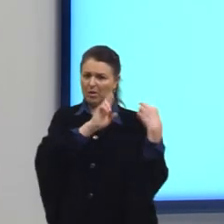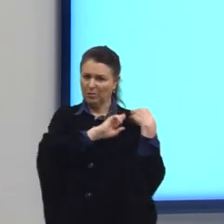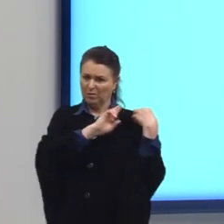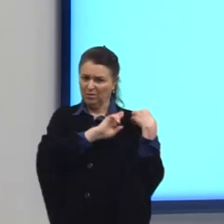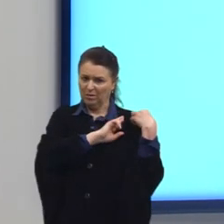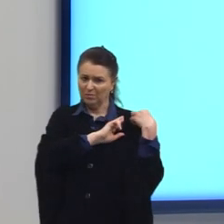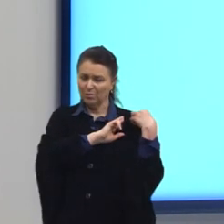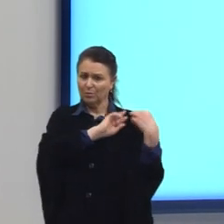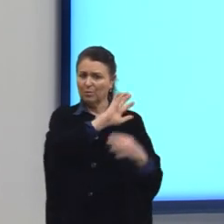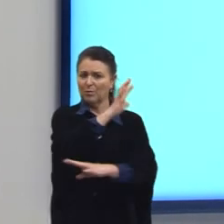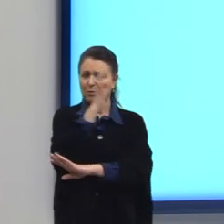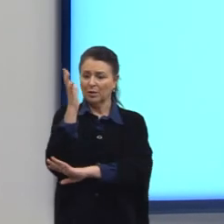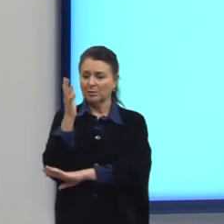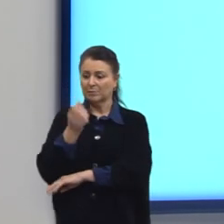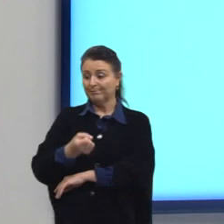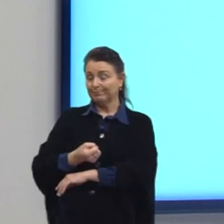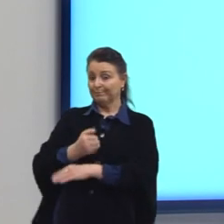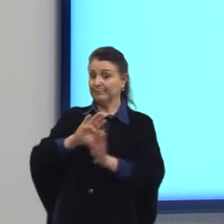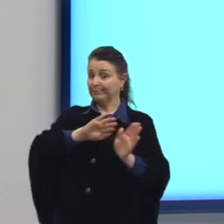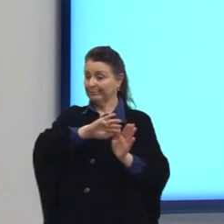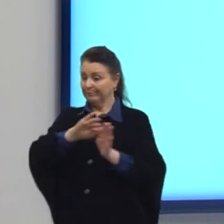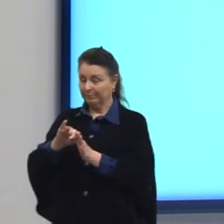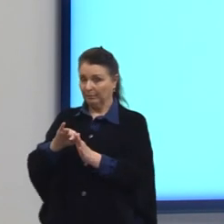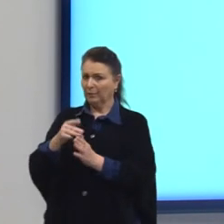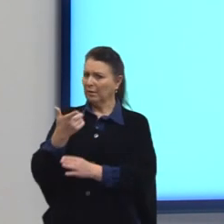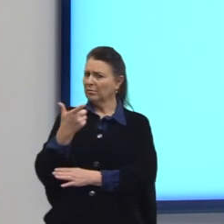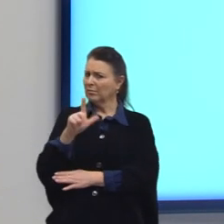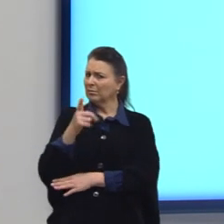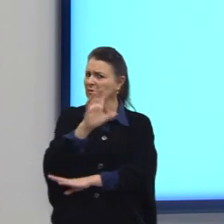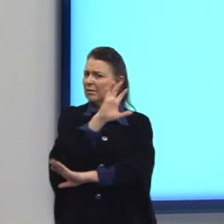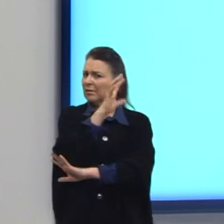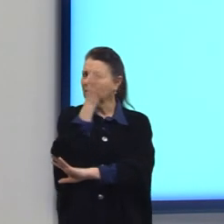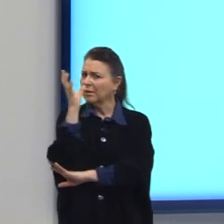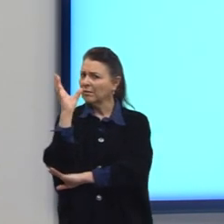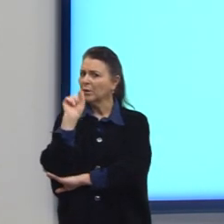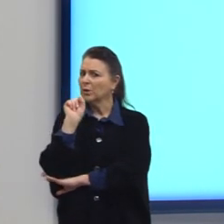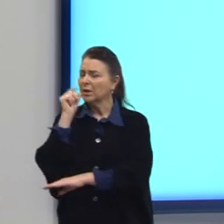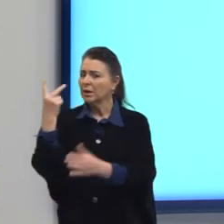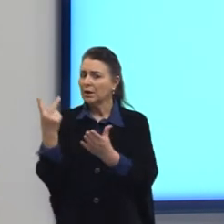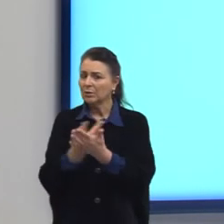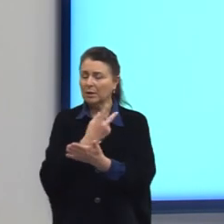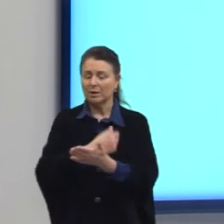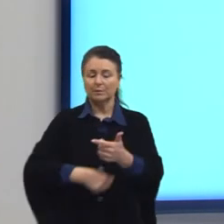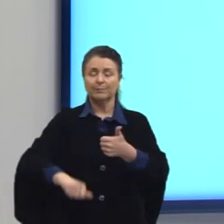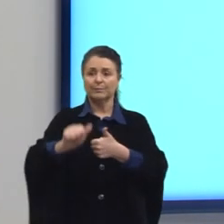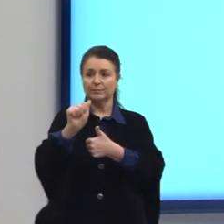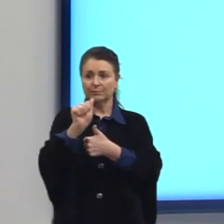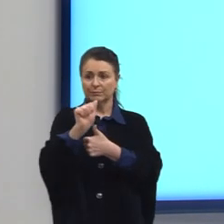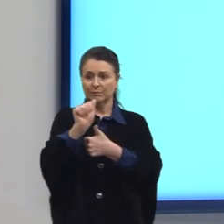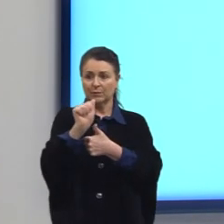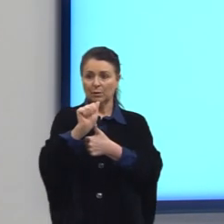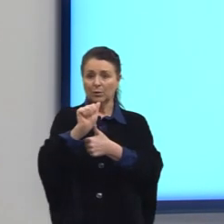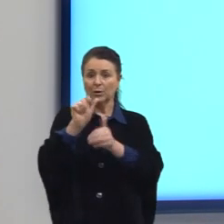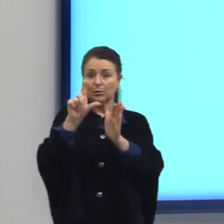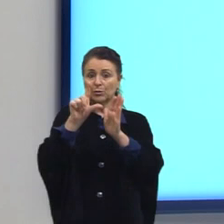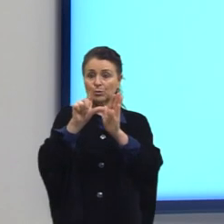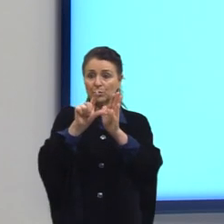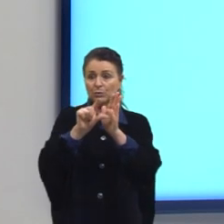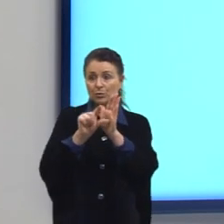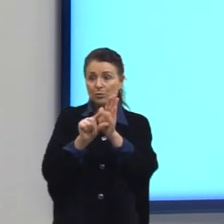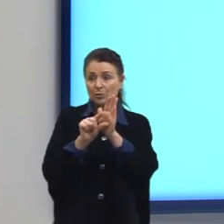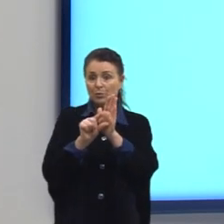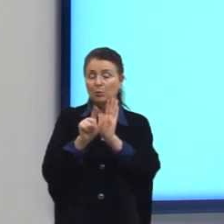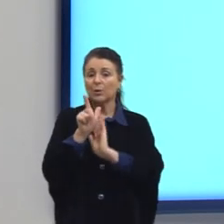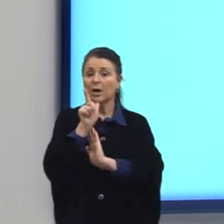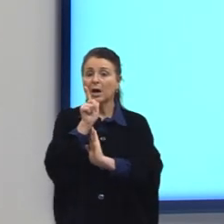pois sem árvores. O que acontece sem árvores? Letra A. Diminui o total